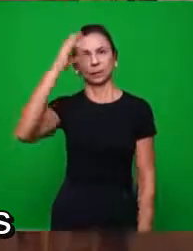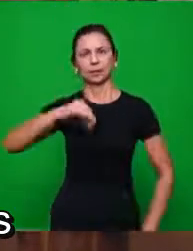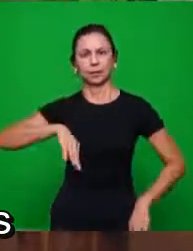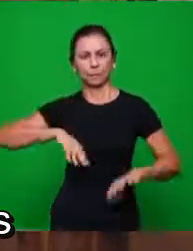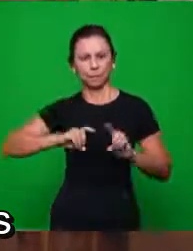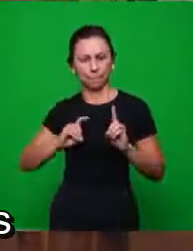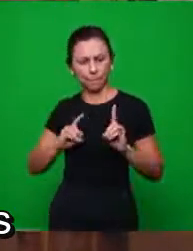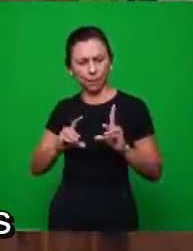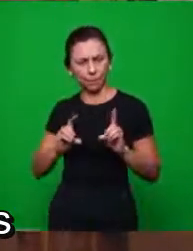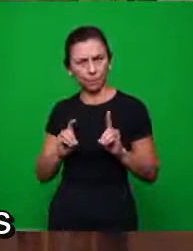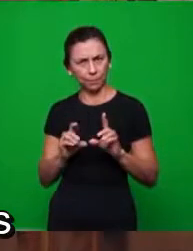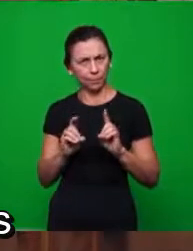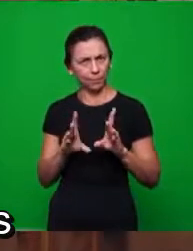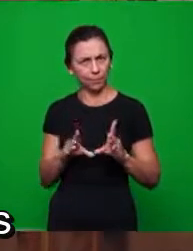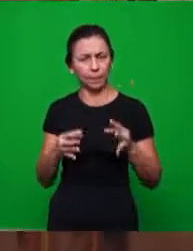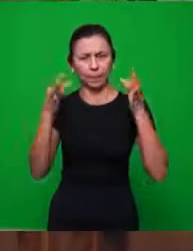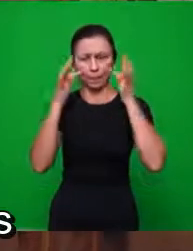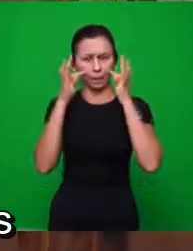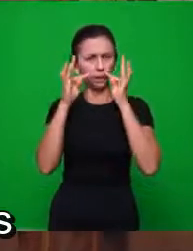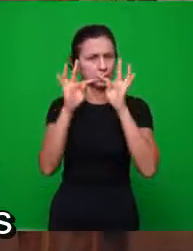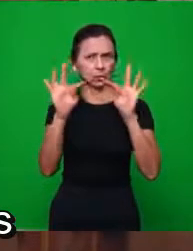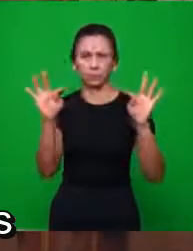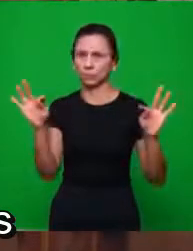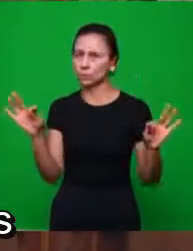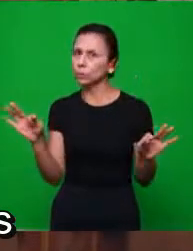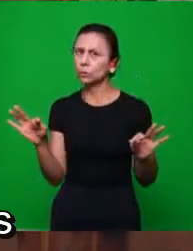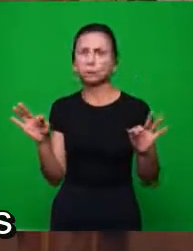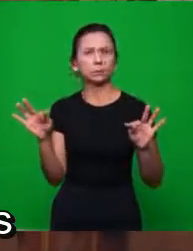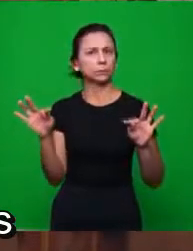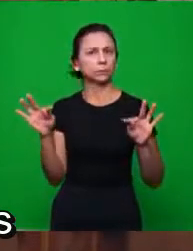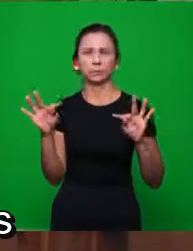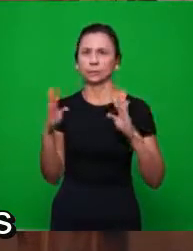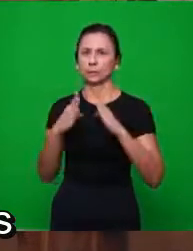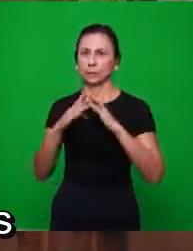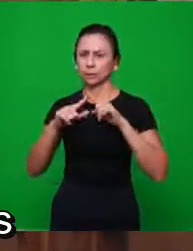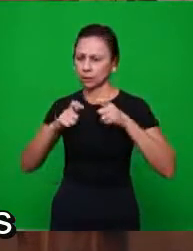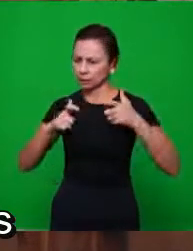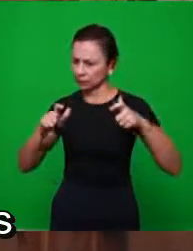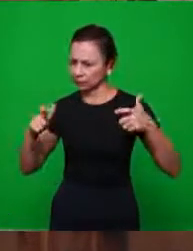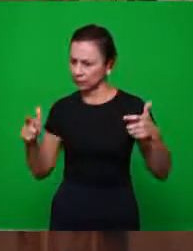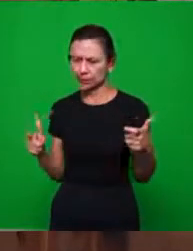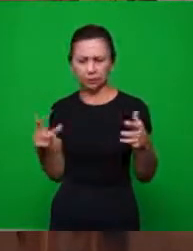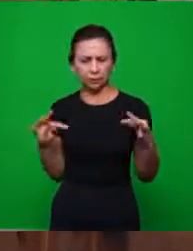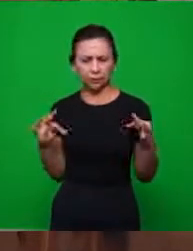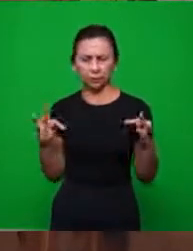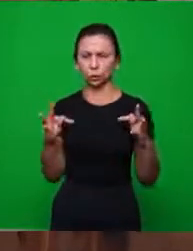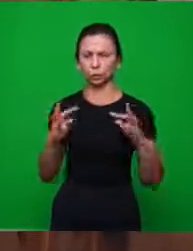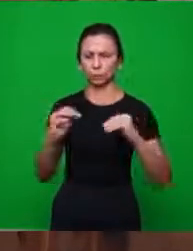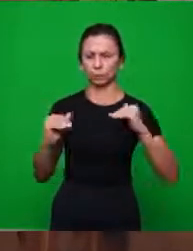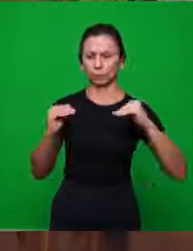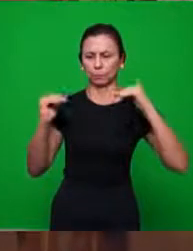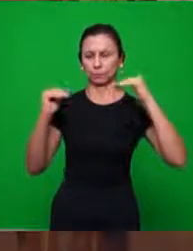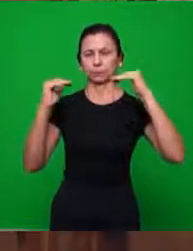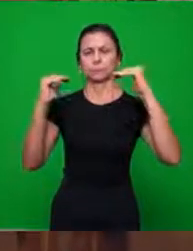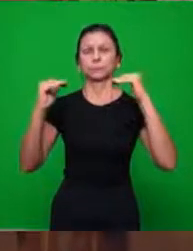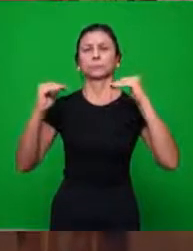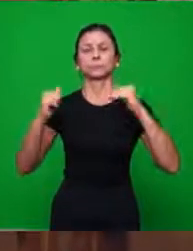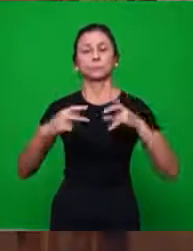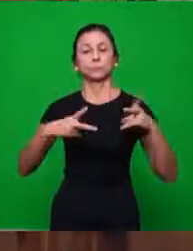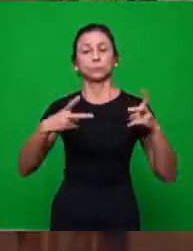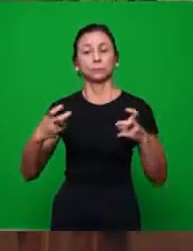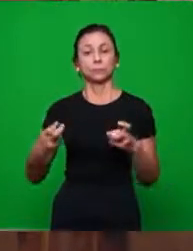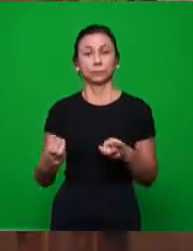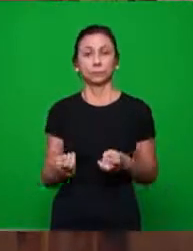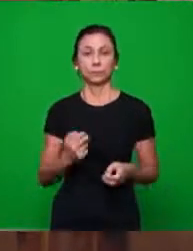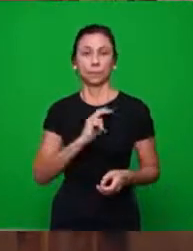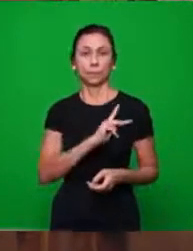doutrina, testemunhos, estabelecer a igreja, todos os parâmetros, e nós vemos, então, todas as cartas de